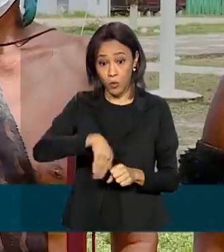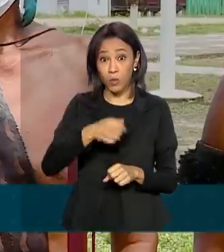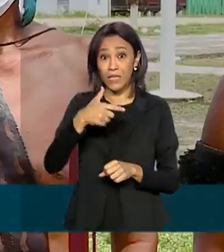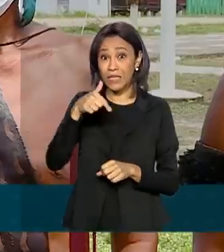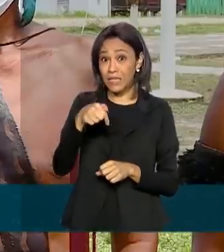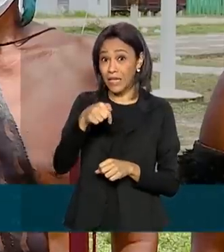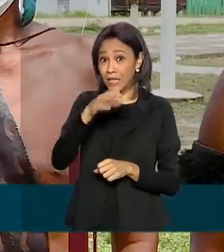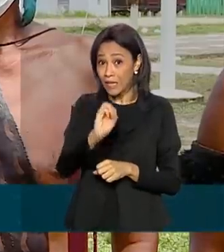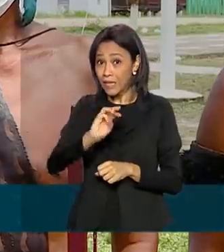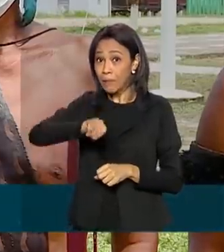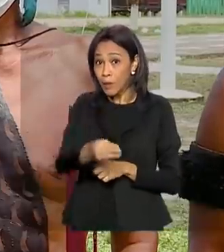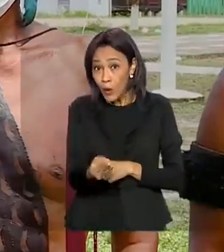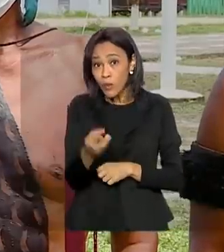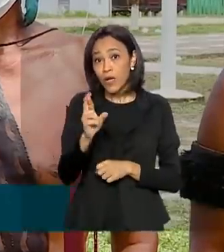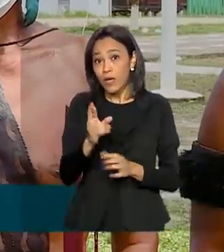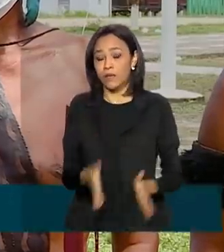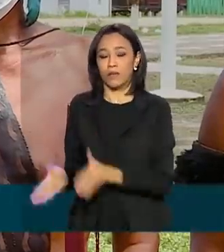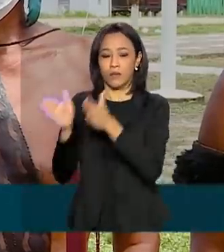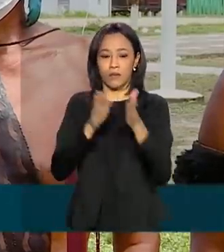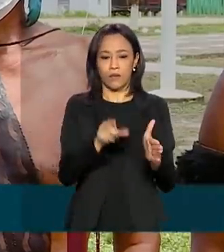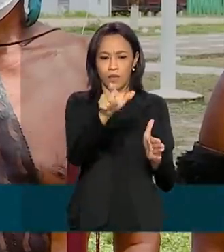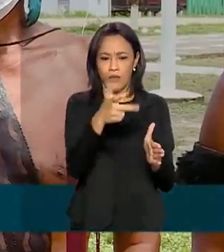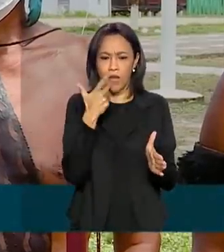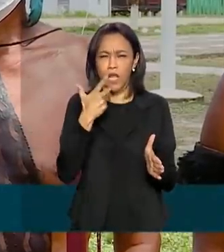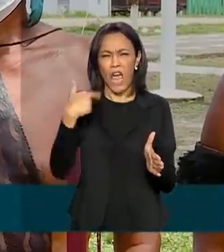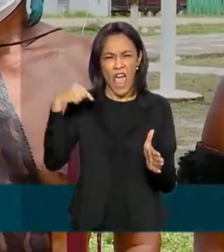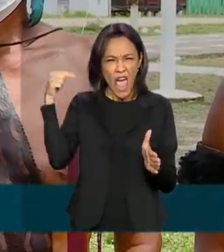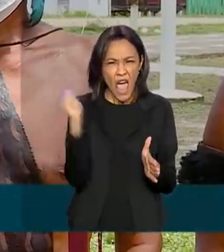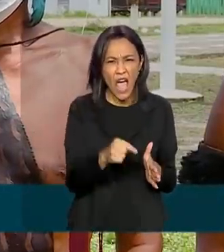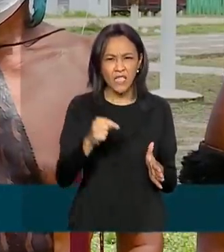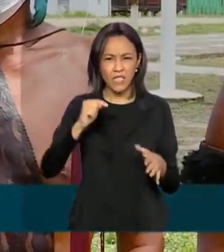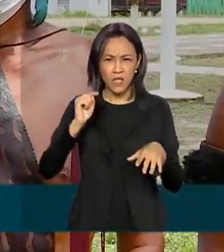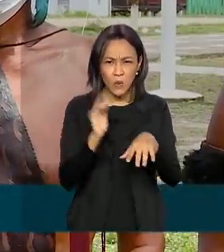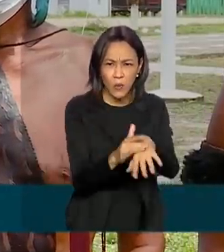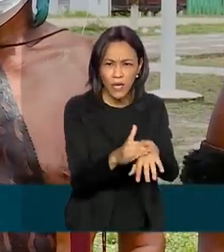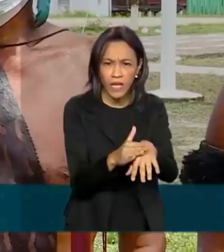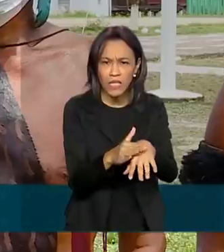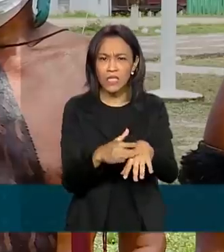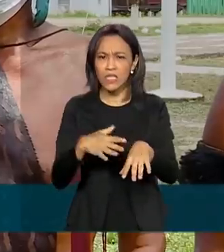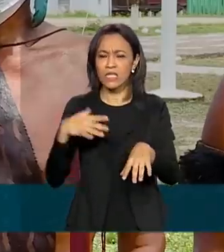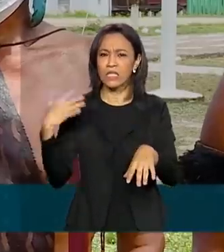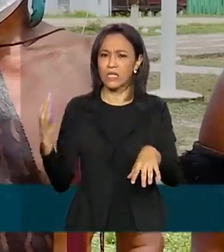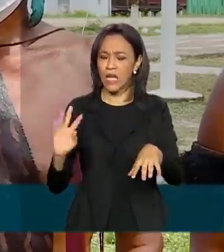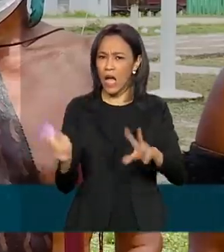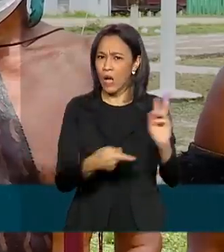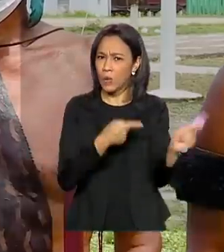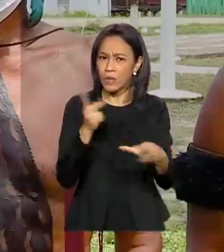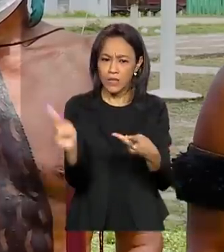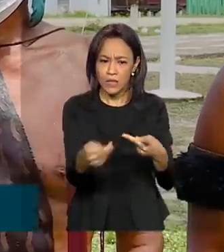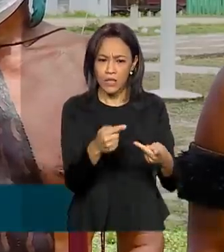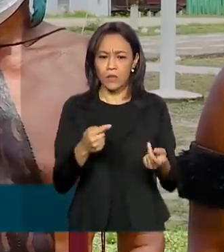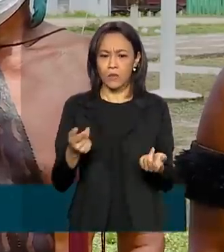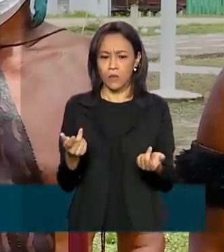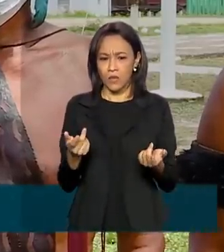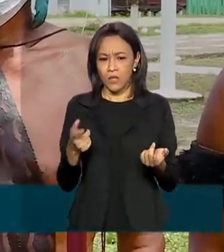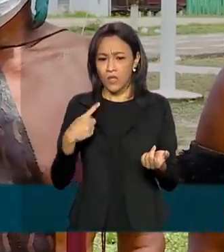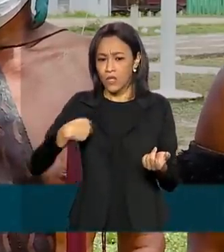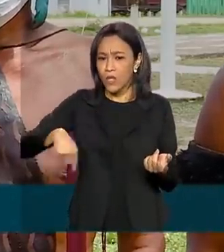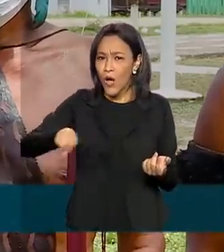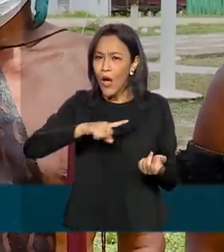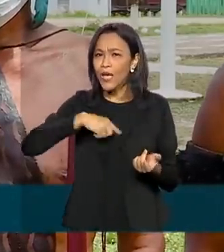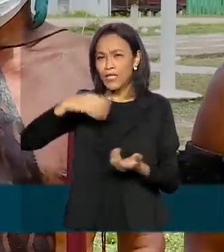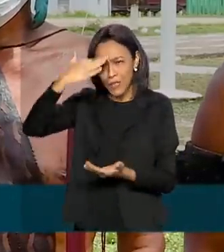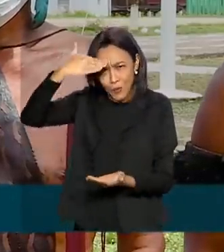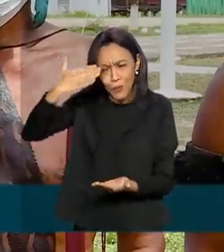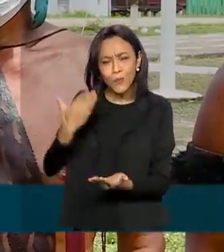reais. Essa doença jamais a gente enfrentou e agora estamos enfrentando. Isso nos deixa muito confiantes